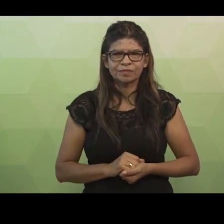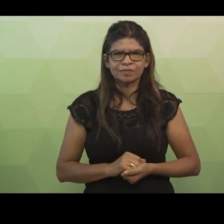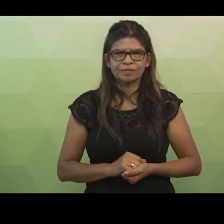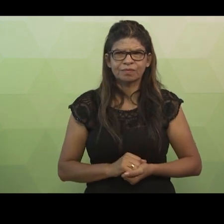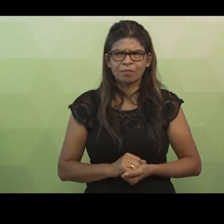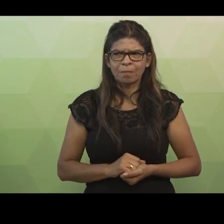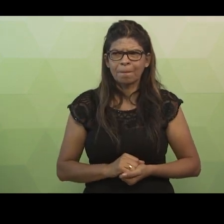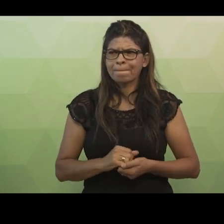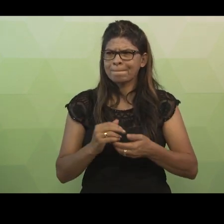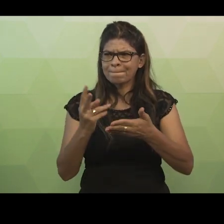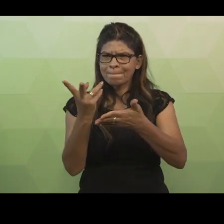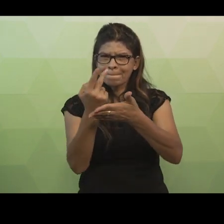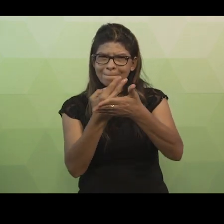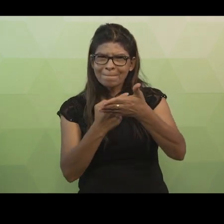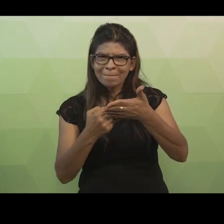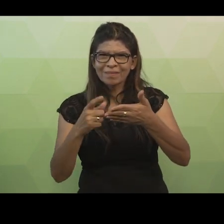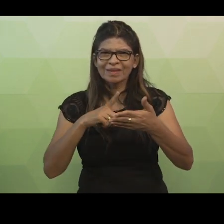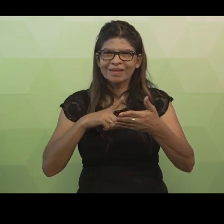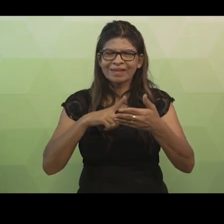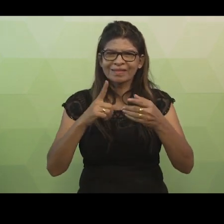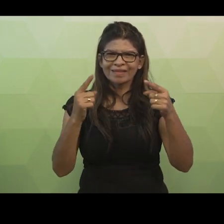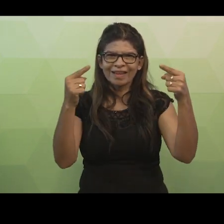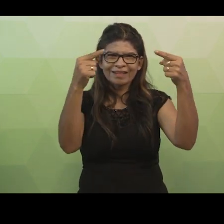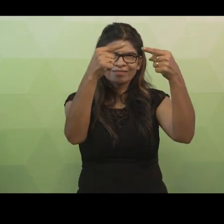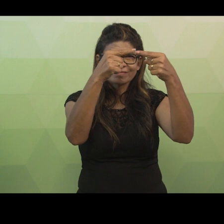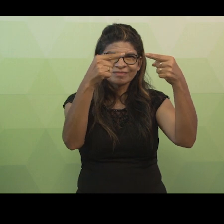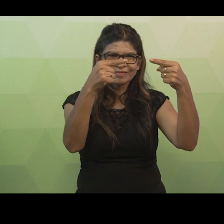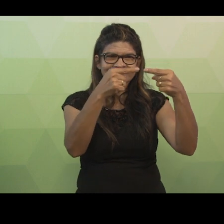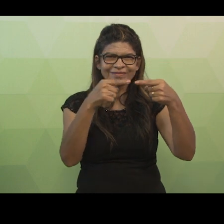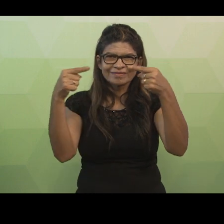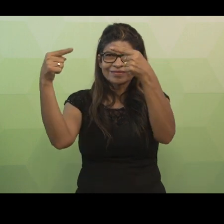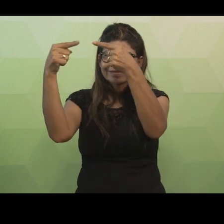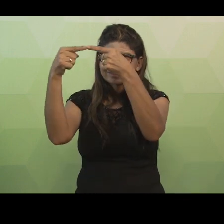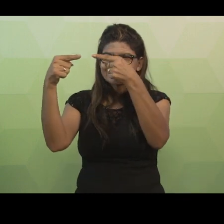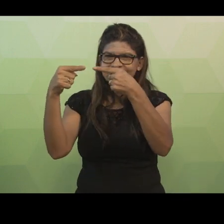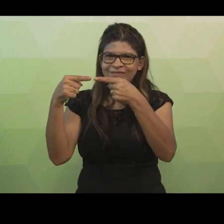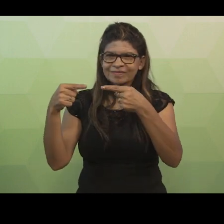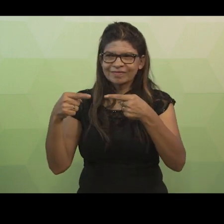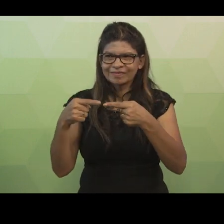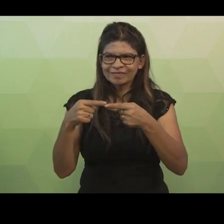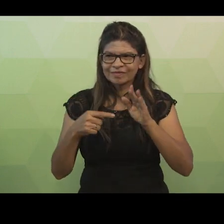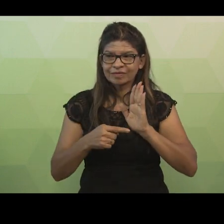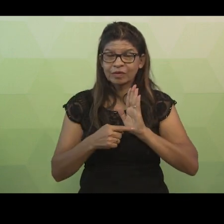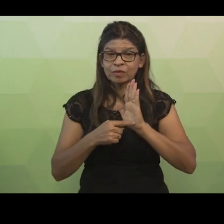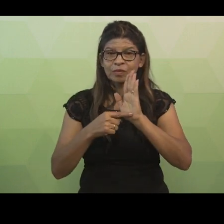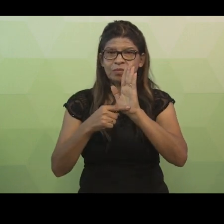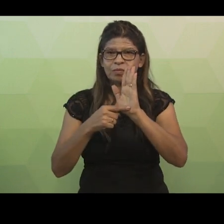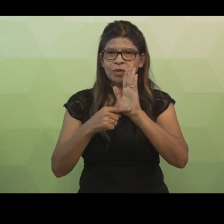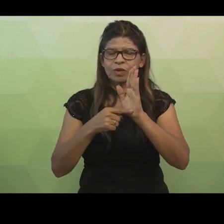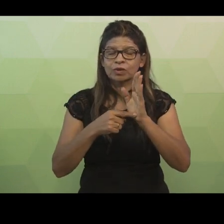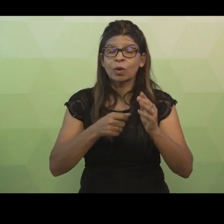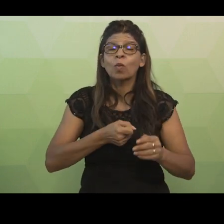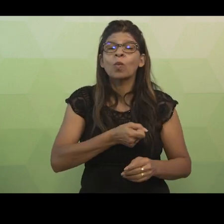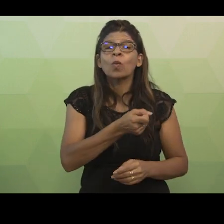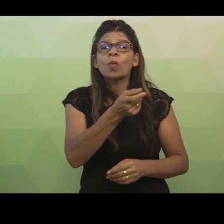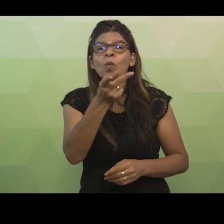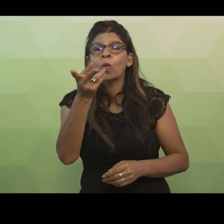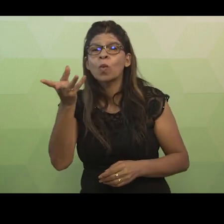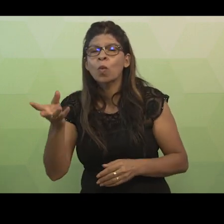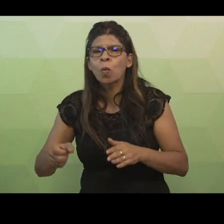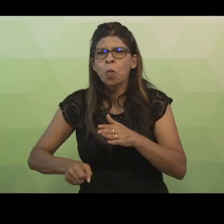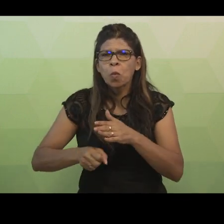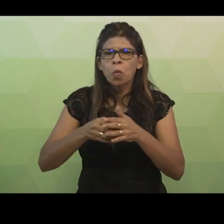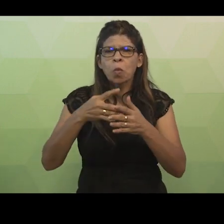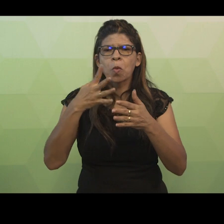Nesta figura, temos a representação da cardinalidade, com a indicação do número de vezes que cada elemento de uma